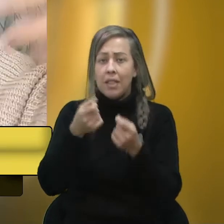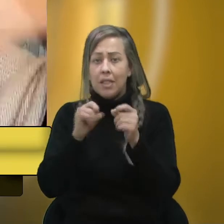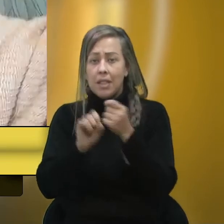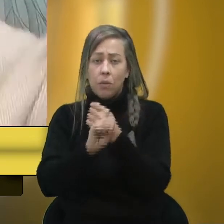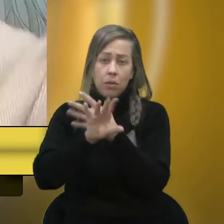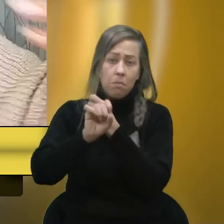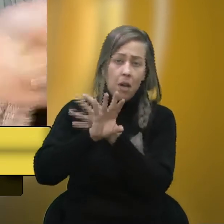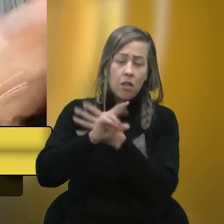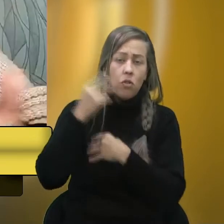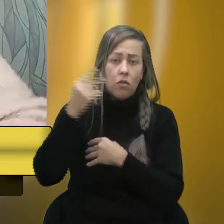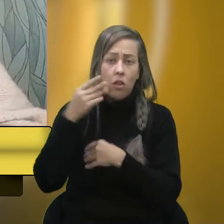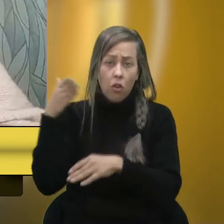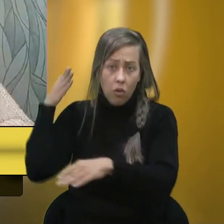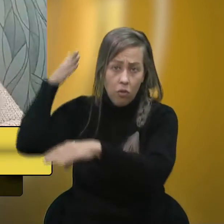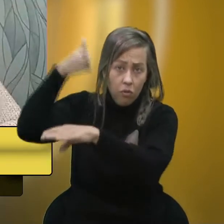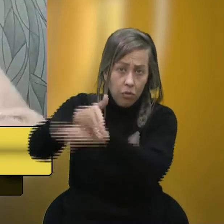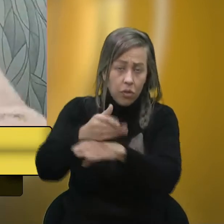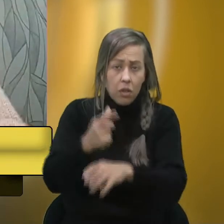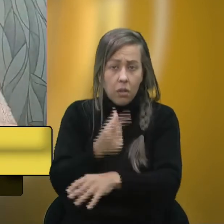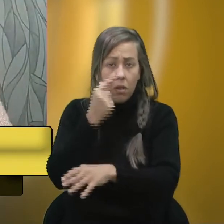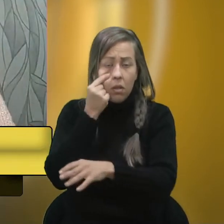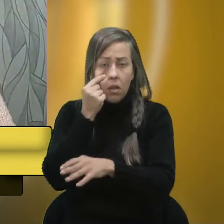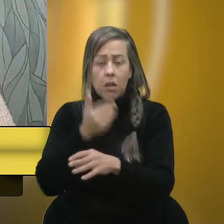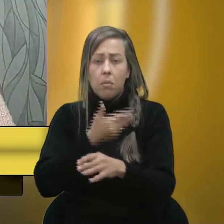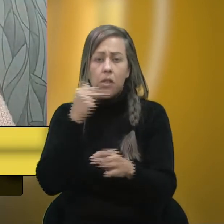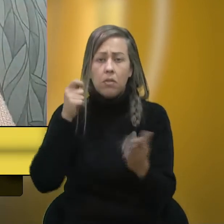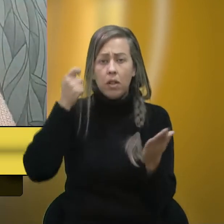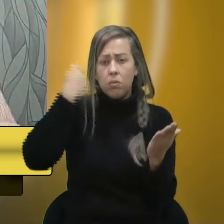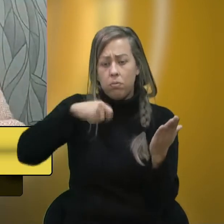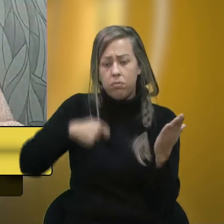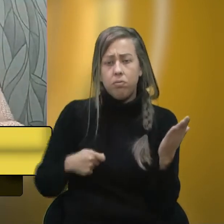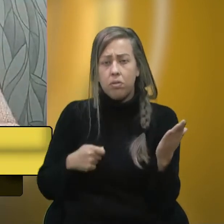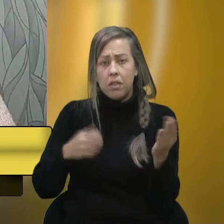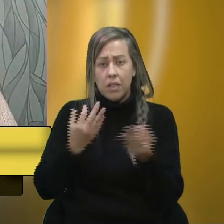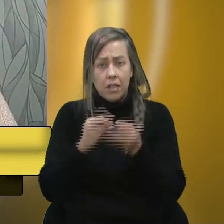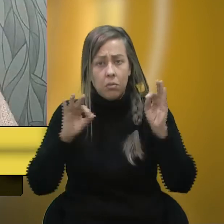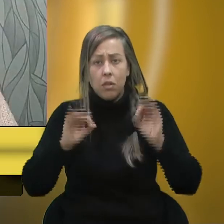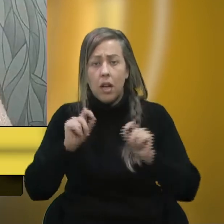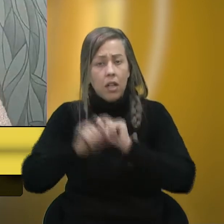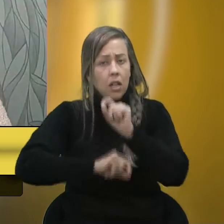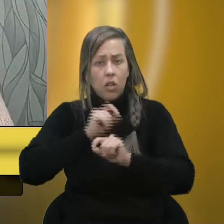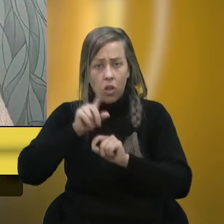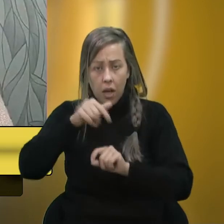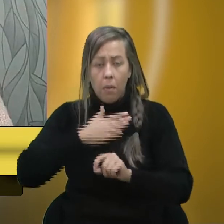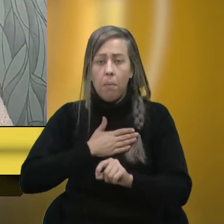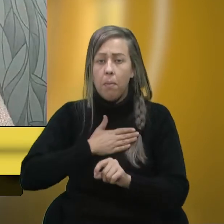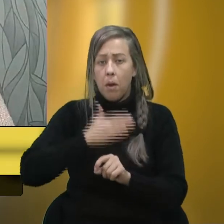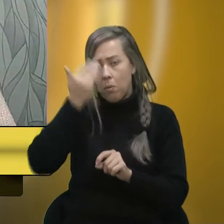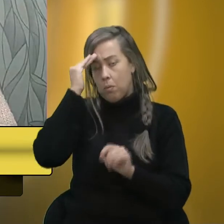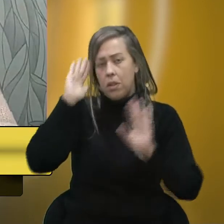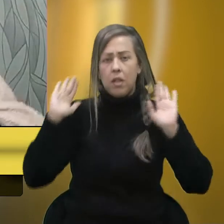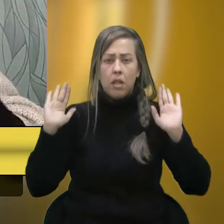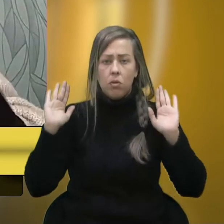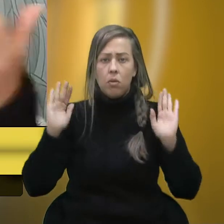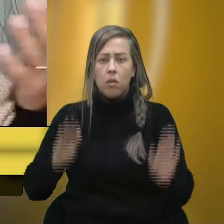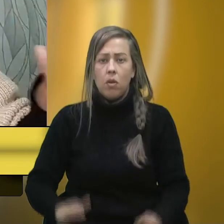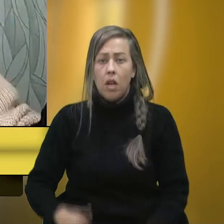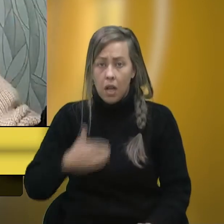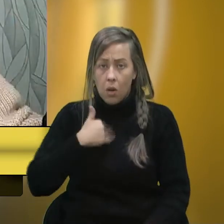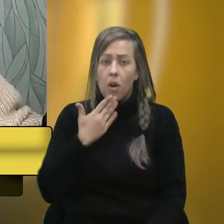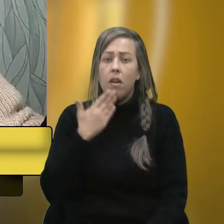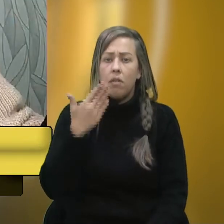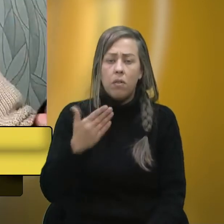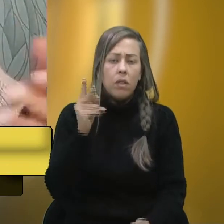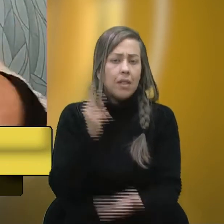o vereador fosse lá conversar presencialmente, seria muito mais simples, é isso que a gente está fazendo, esse é o meu entendimento, eu sou a favor